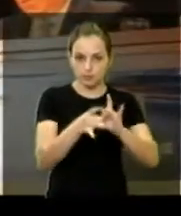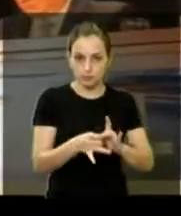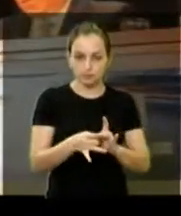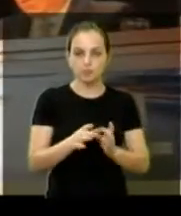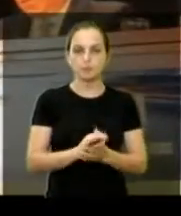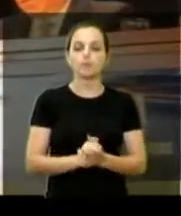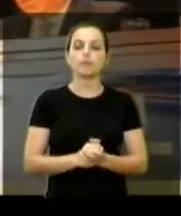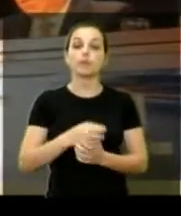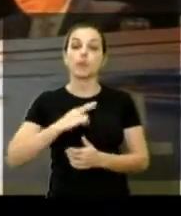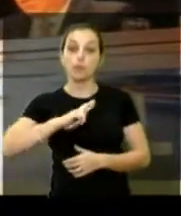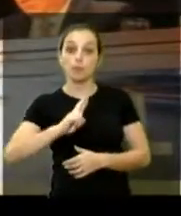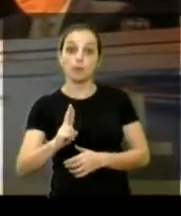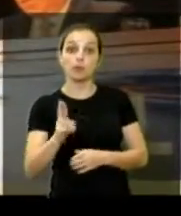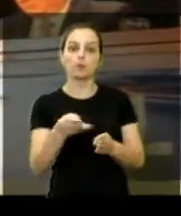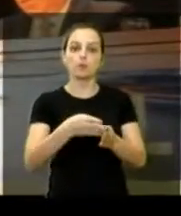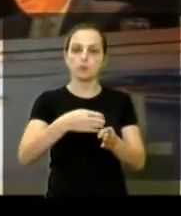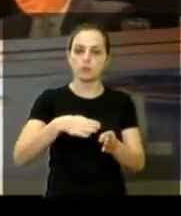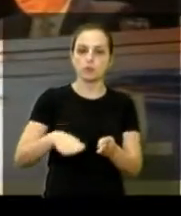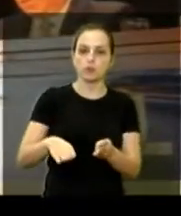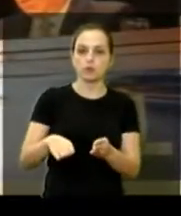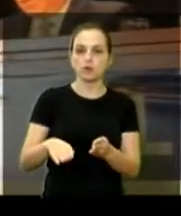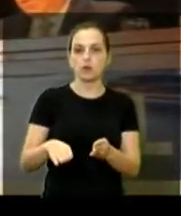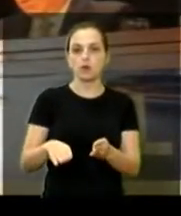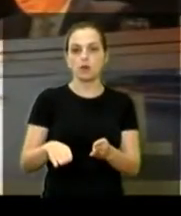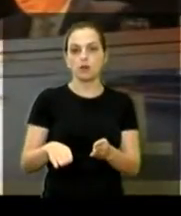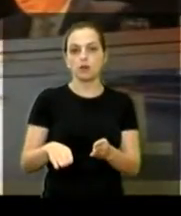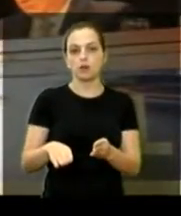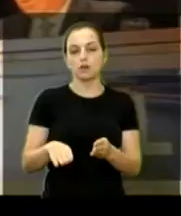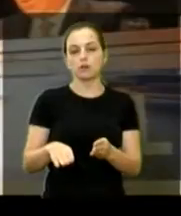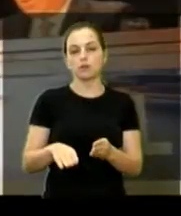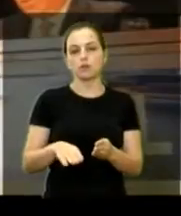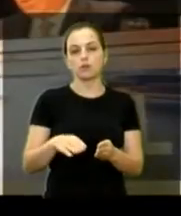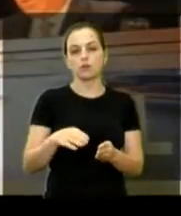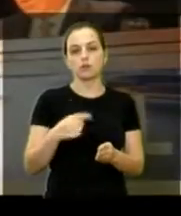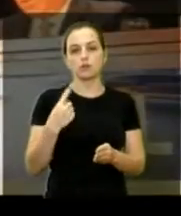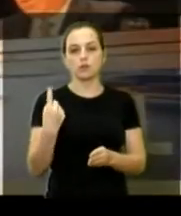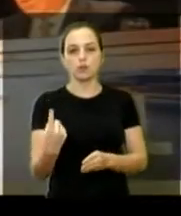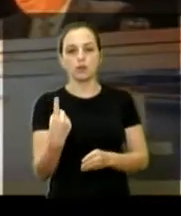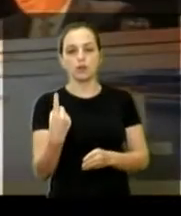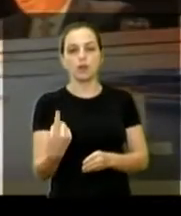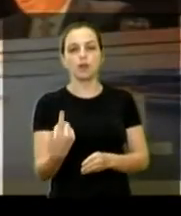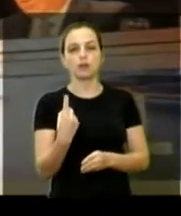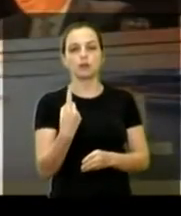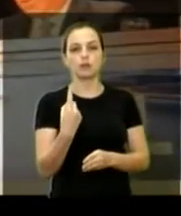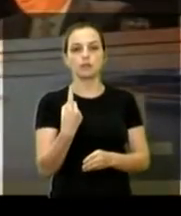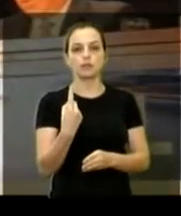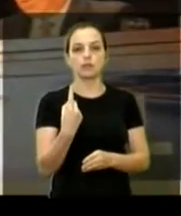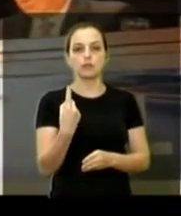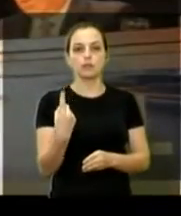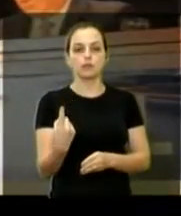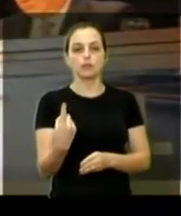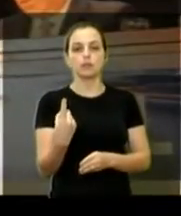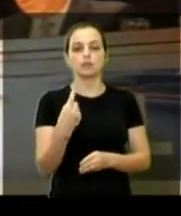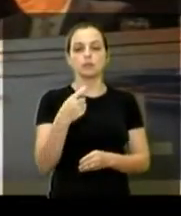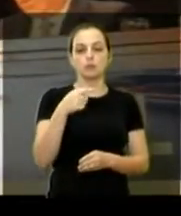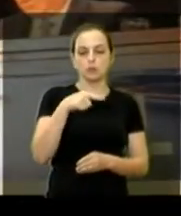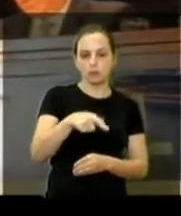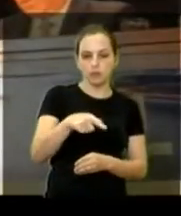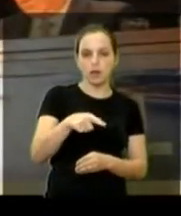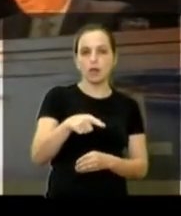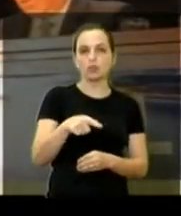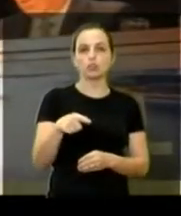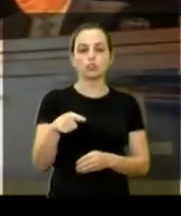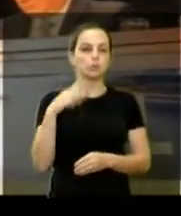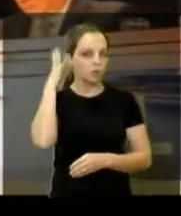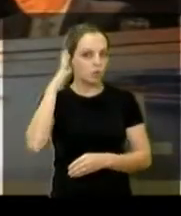Representamos também a Câmara Municipal no 17º Congresso de Direito Processual Brasileiro,